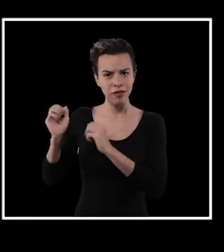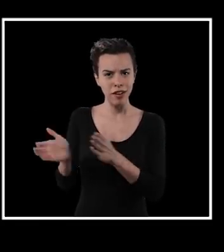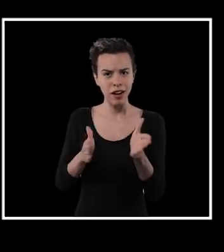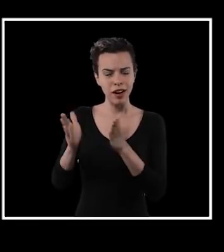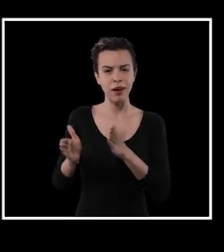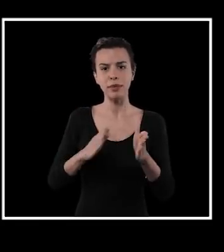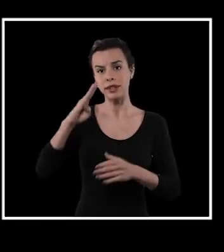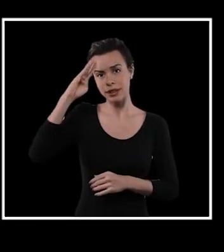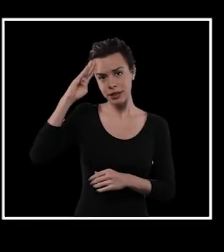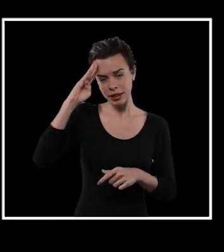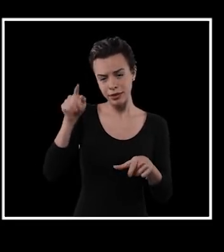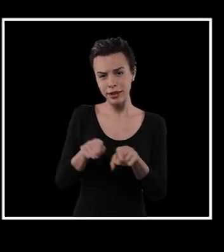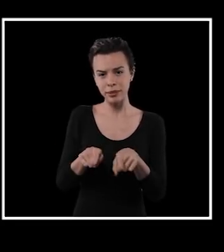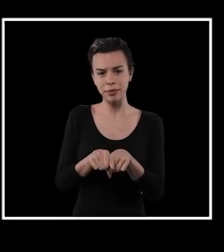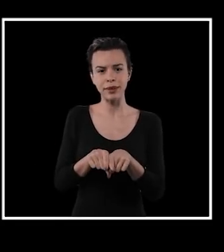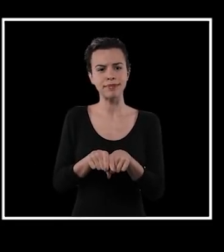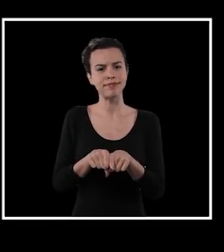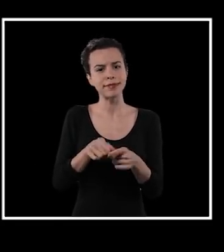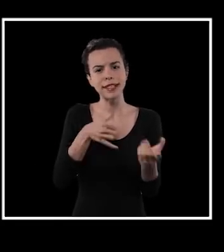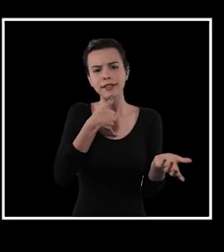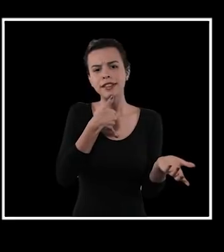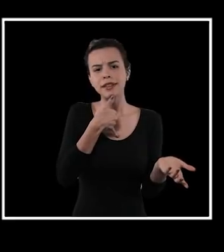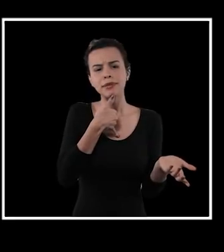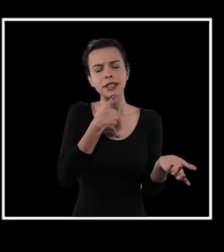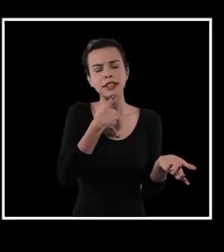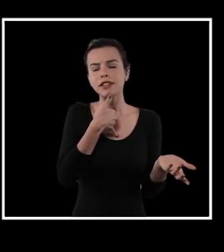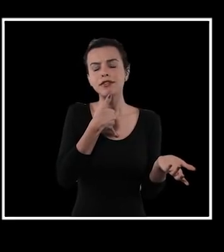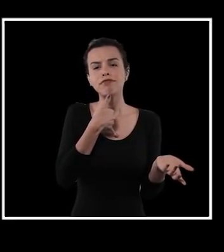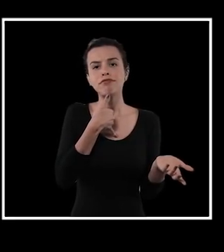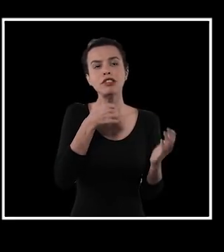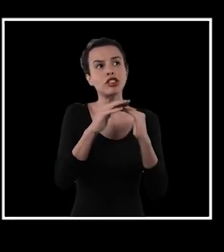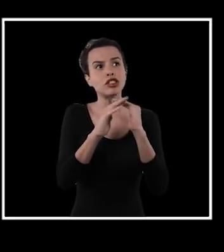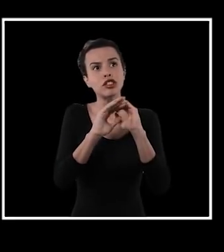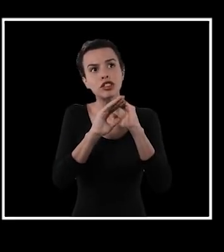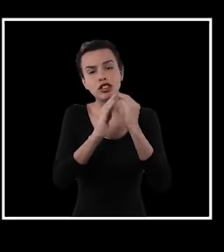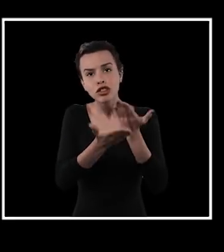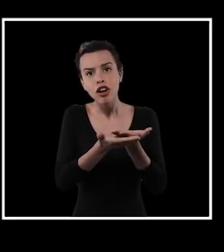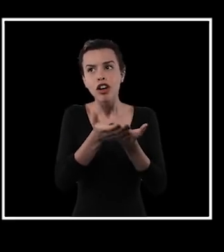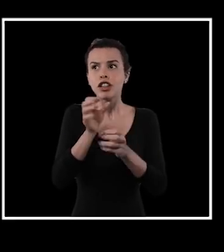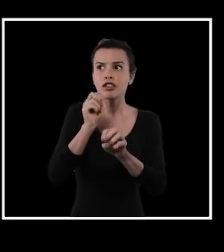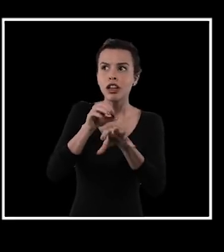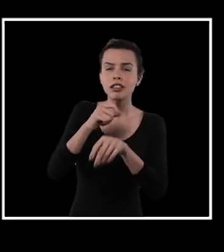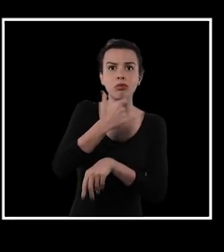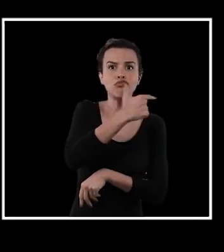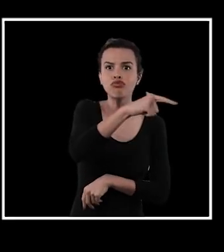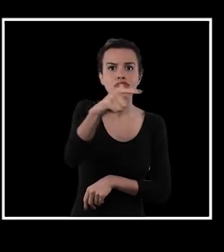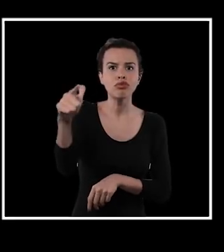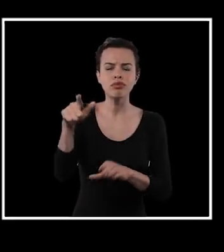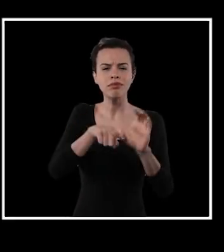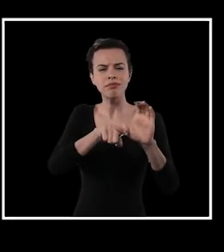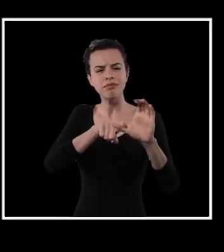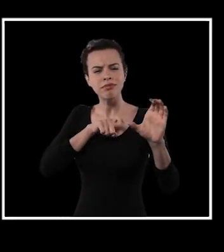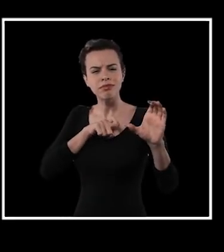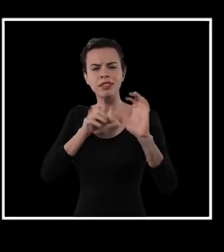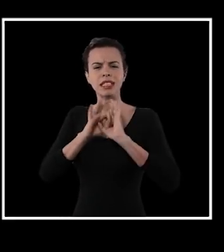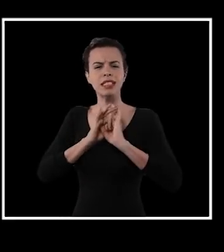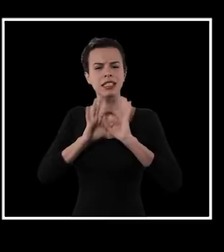fábrica, com o próprio exército. Então, infelizmente, não existe nenhum tipo de educação